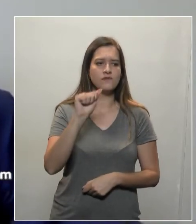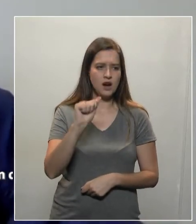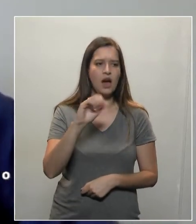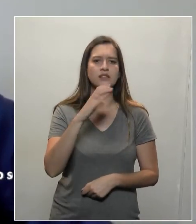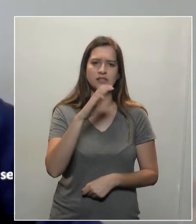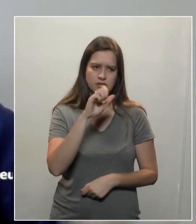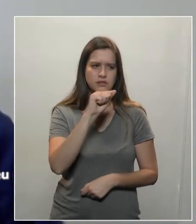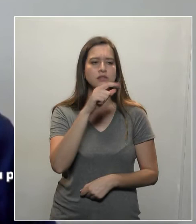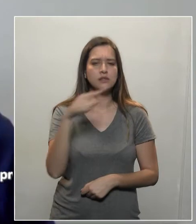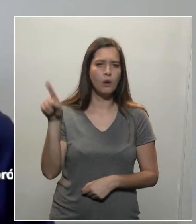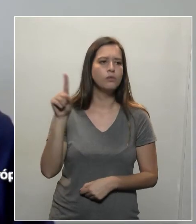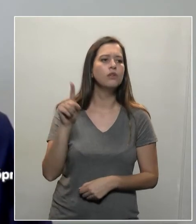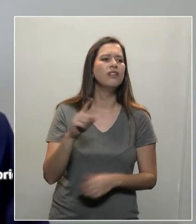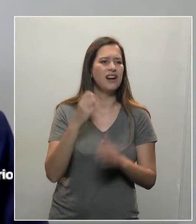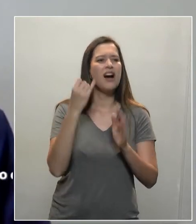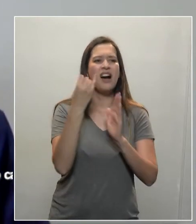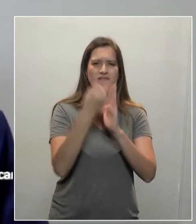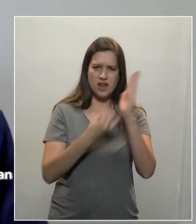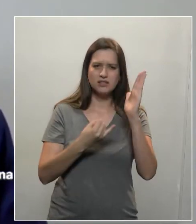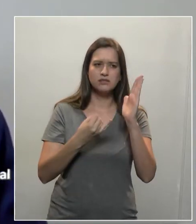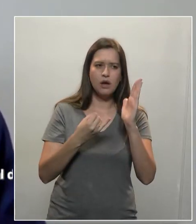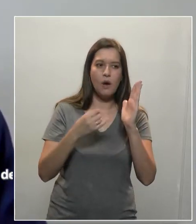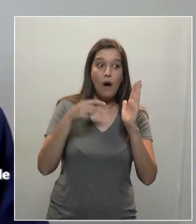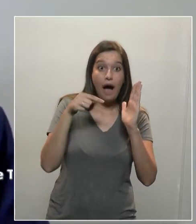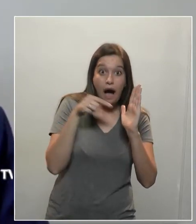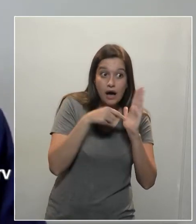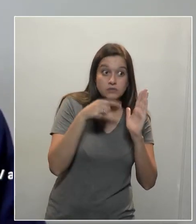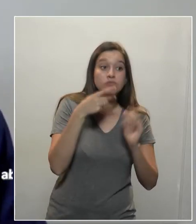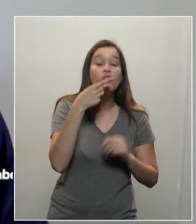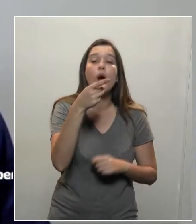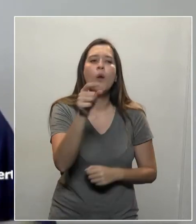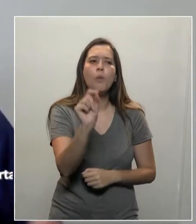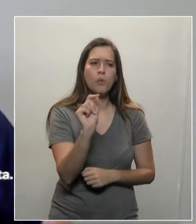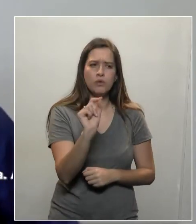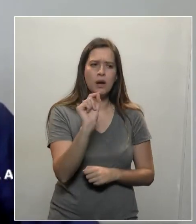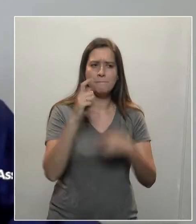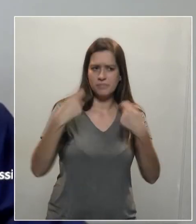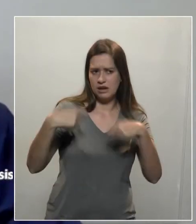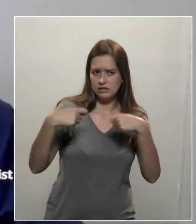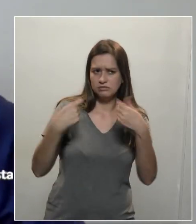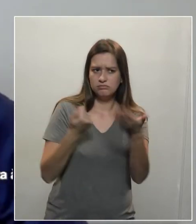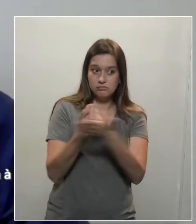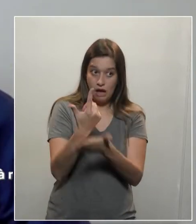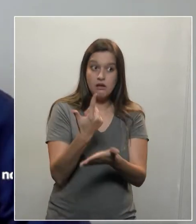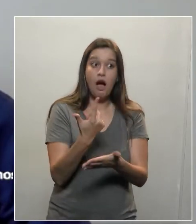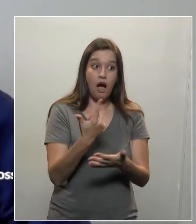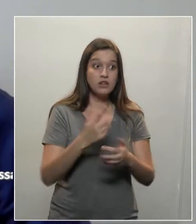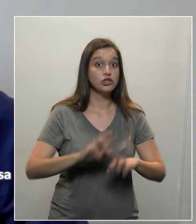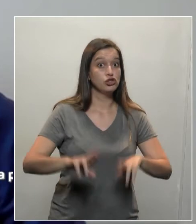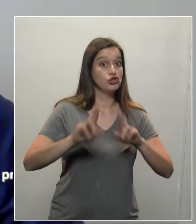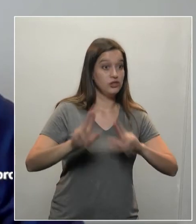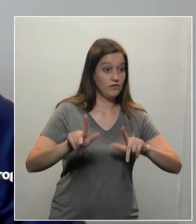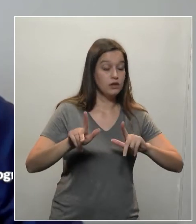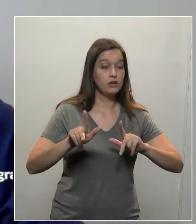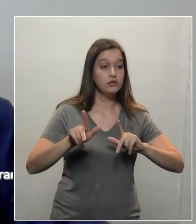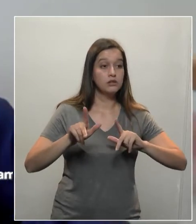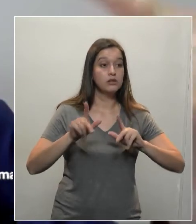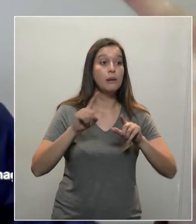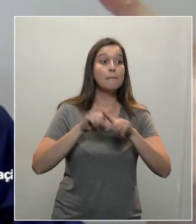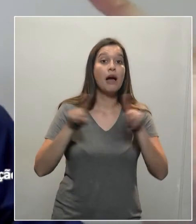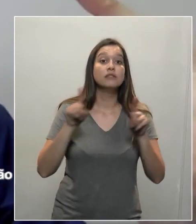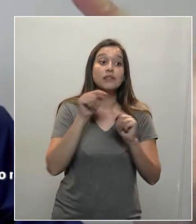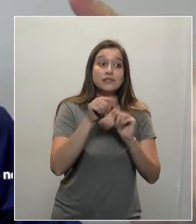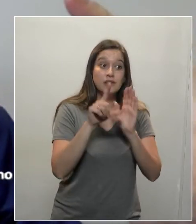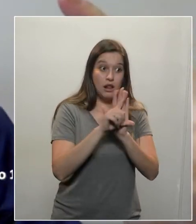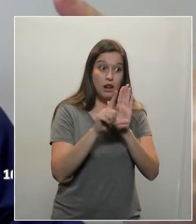Constituição assegura, assegura no artigo 37, inciso 10, que é preciso todo ano, pelo menos